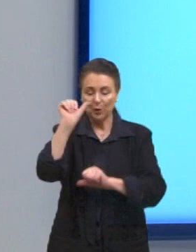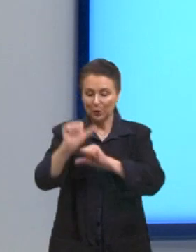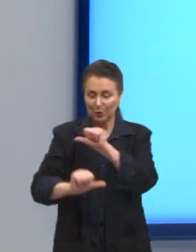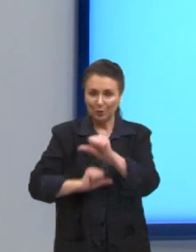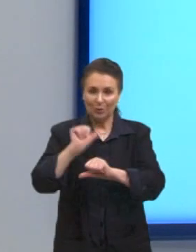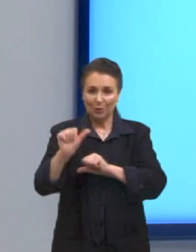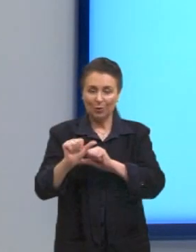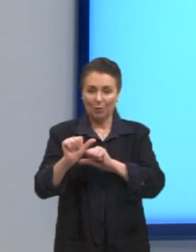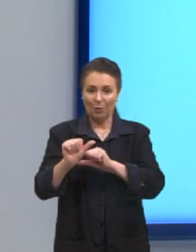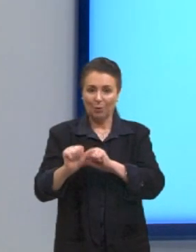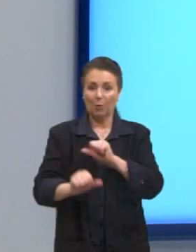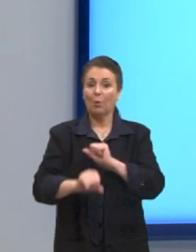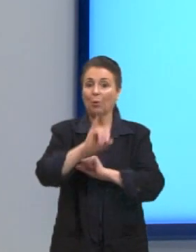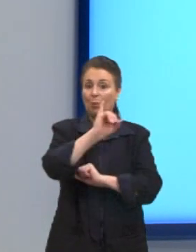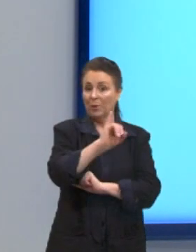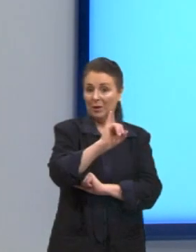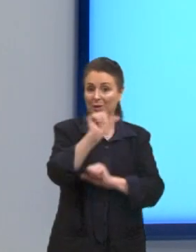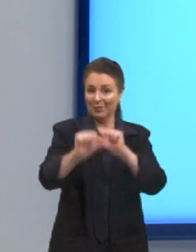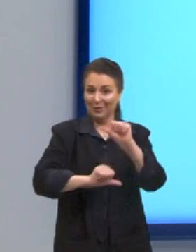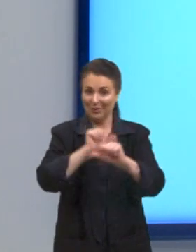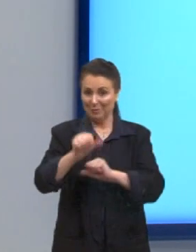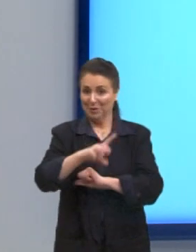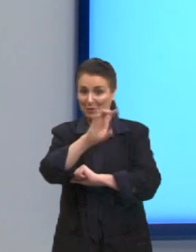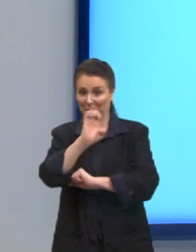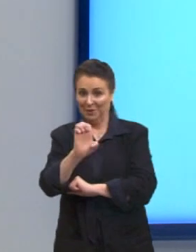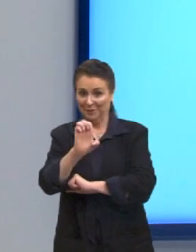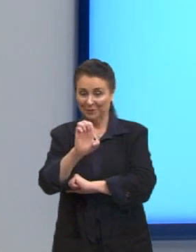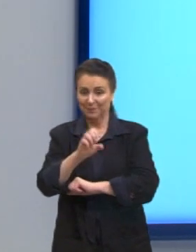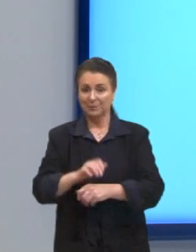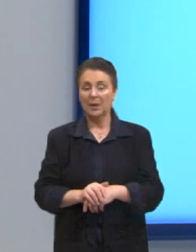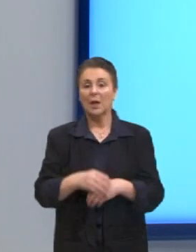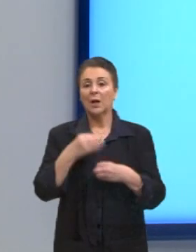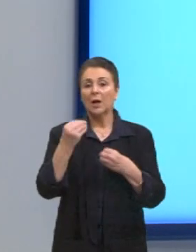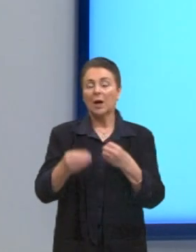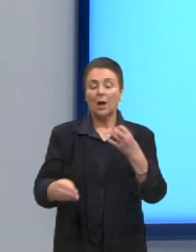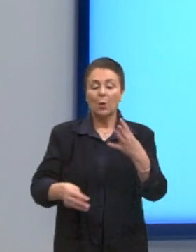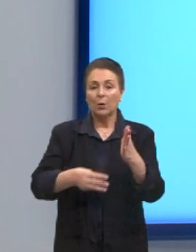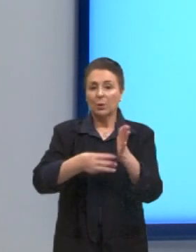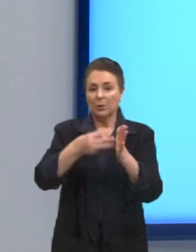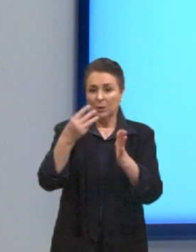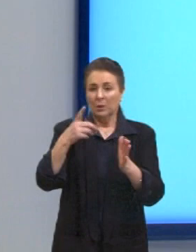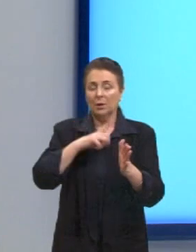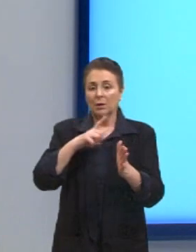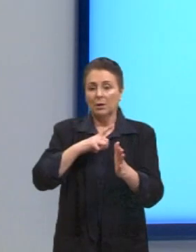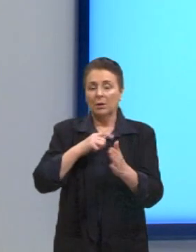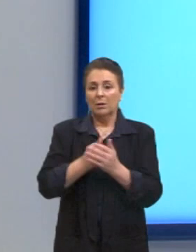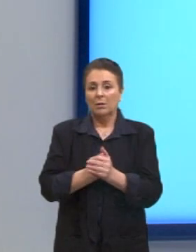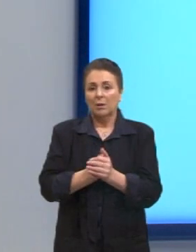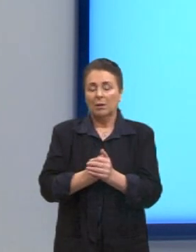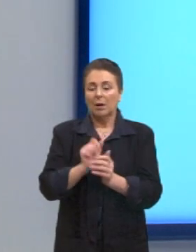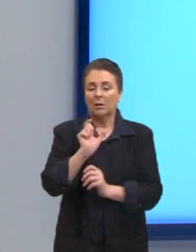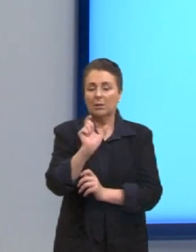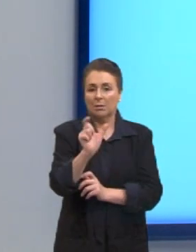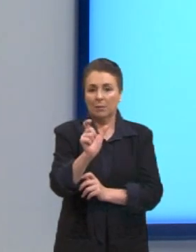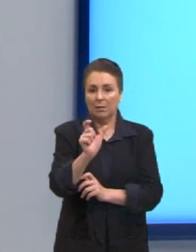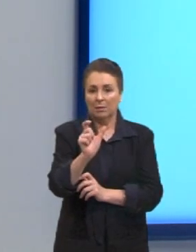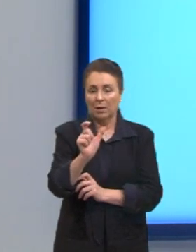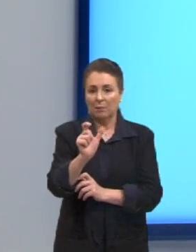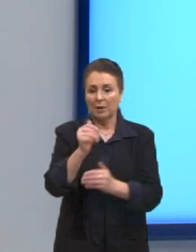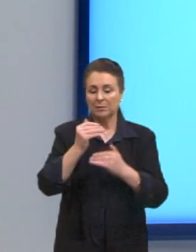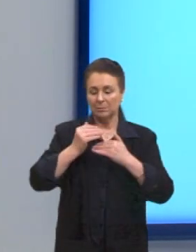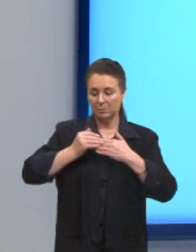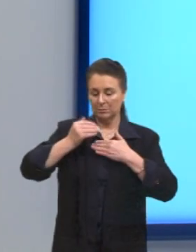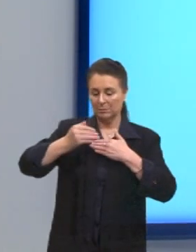esse E pelo I na nossa pronúncia. Bom, como terceiro item, a gente tem nas palavras derivadas